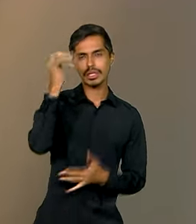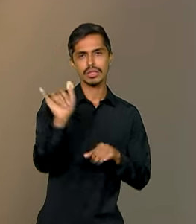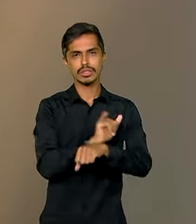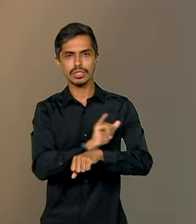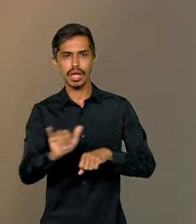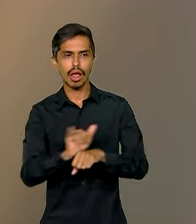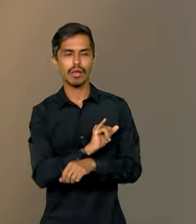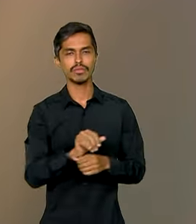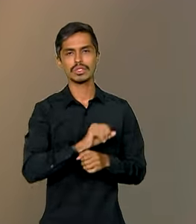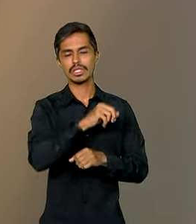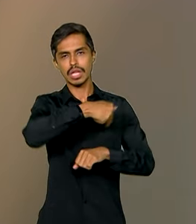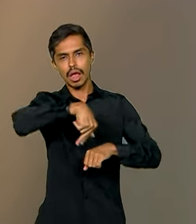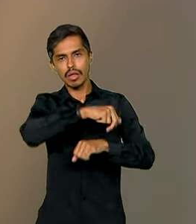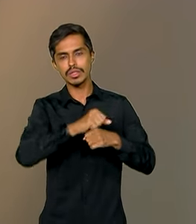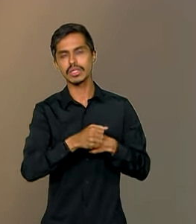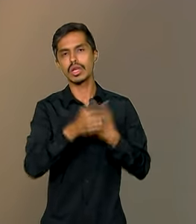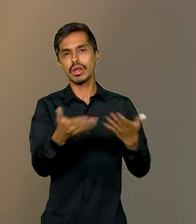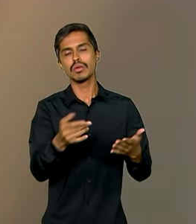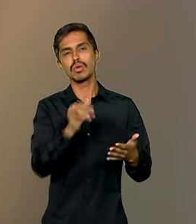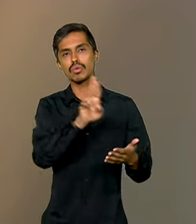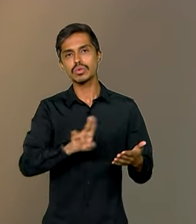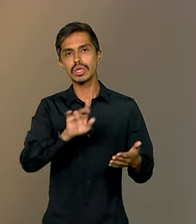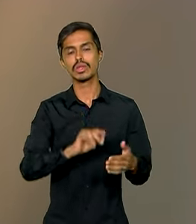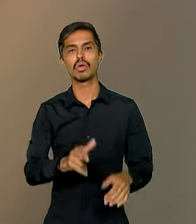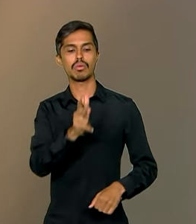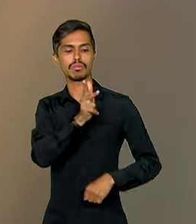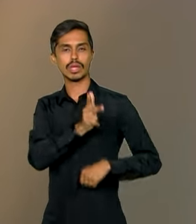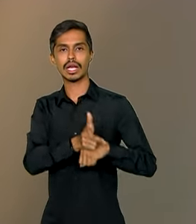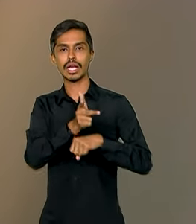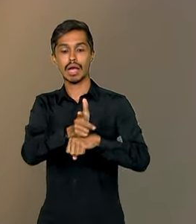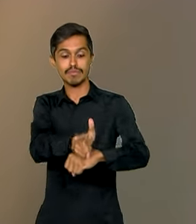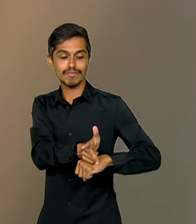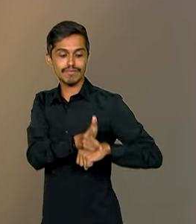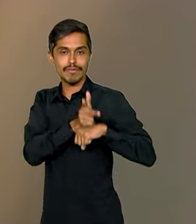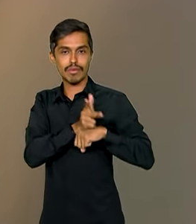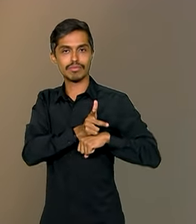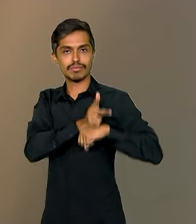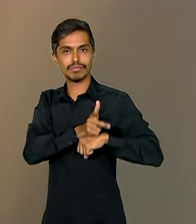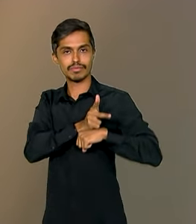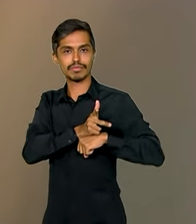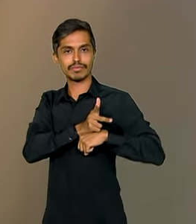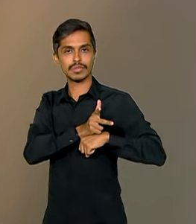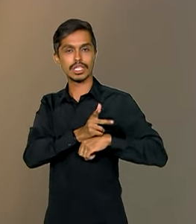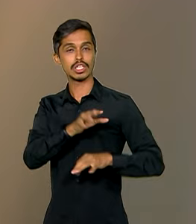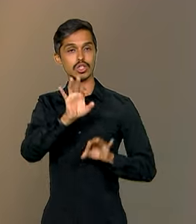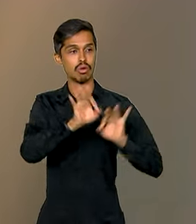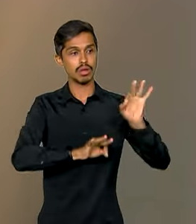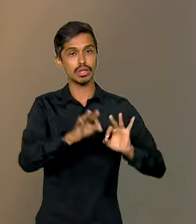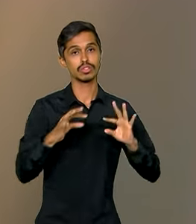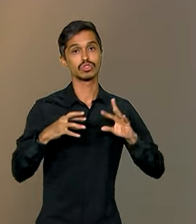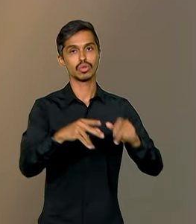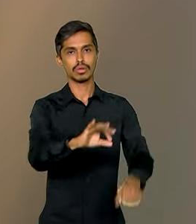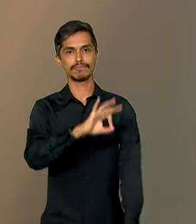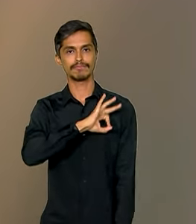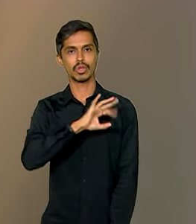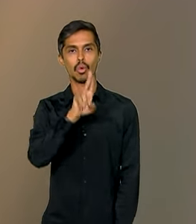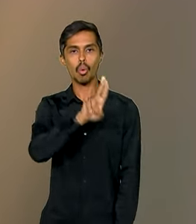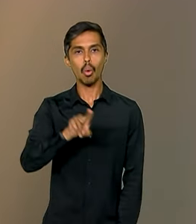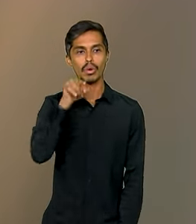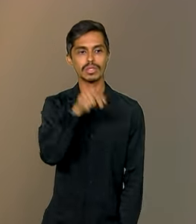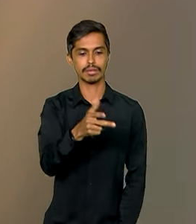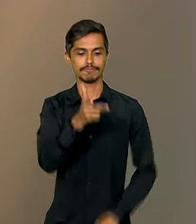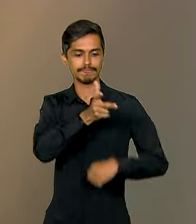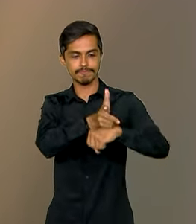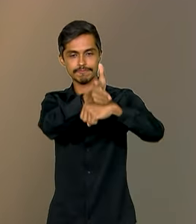nacionais para a utilização de câmeras corporais. E preparamos para que todos os policiais passem a usar